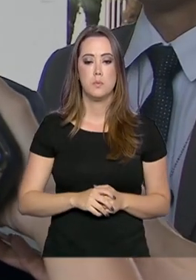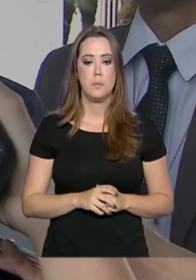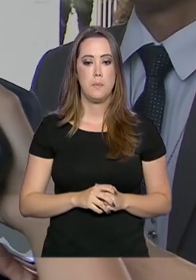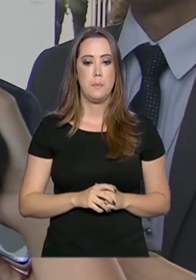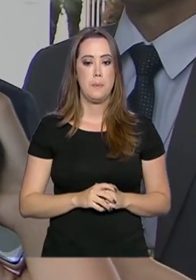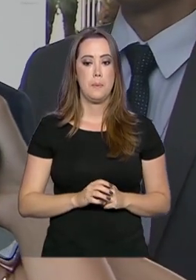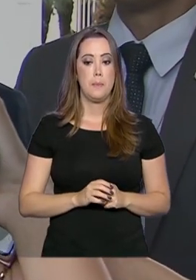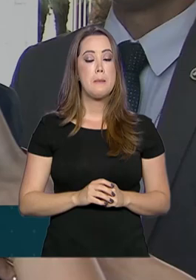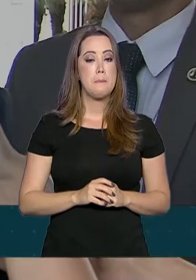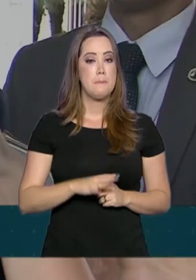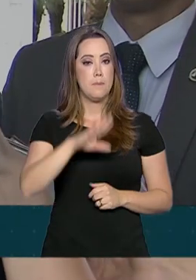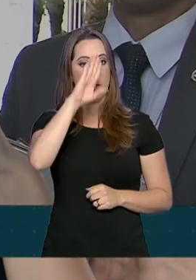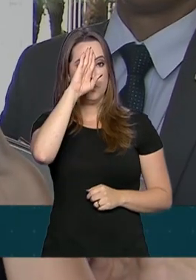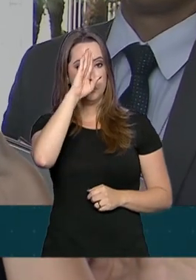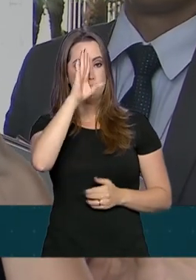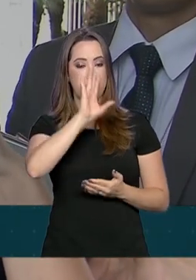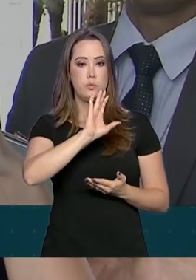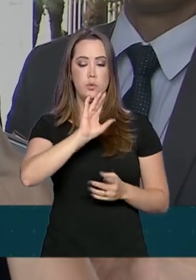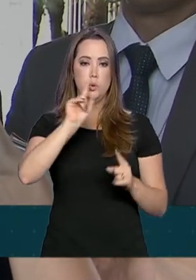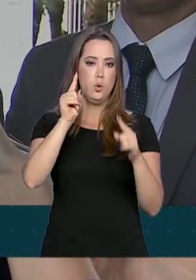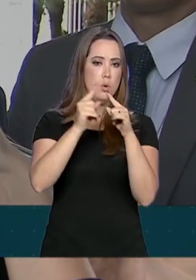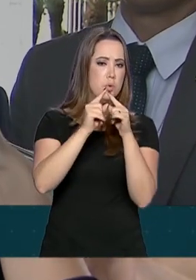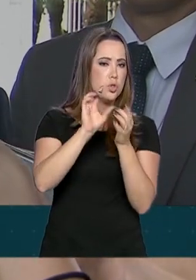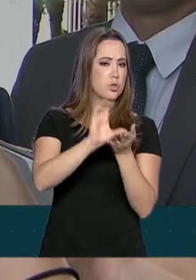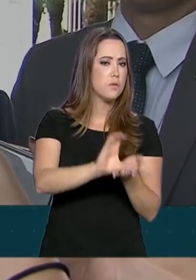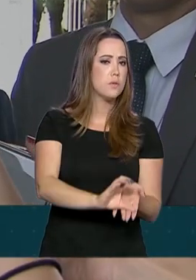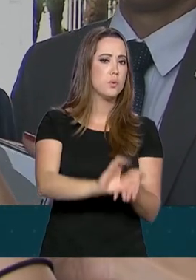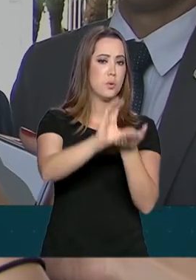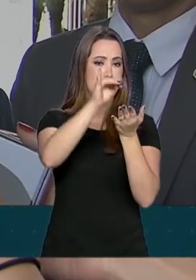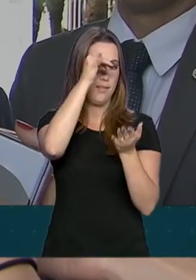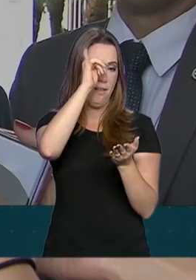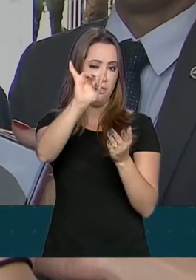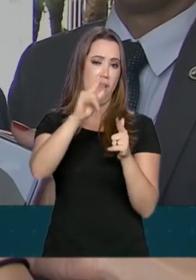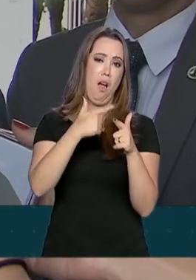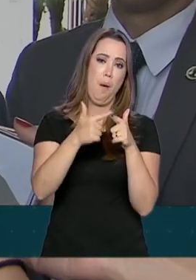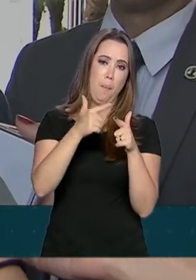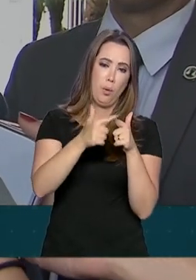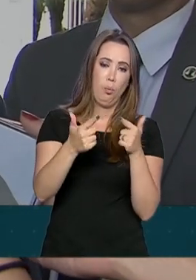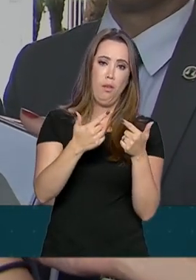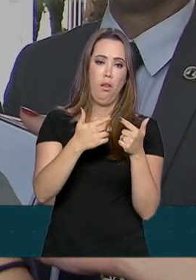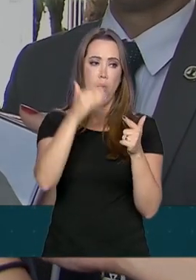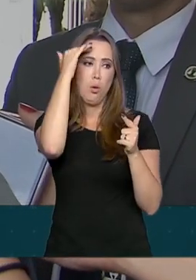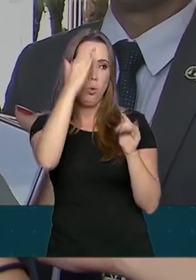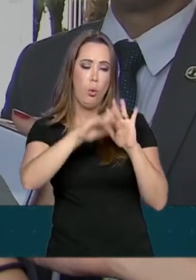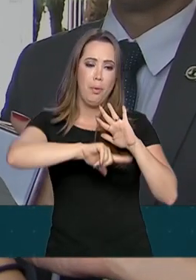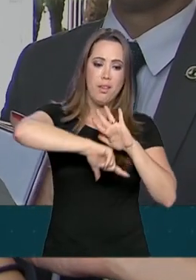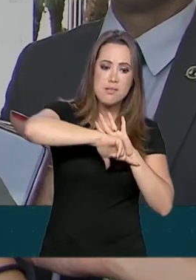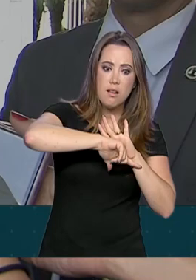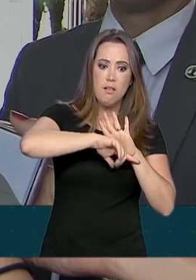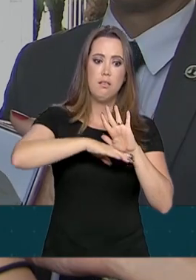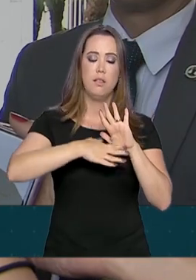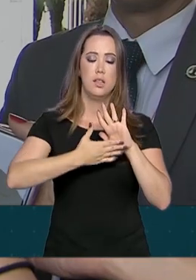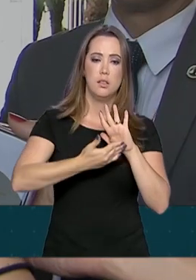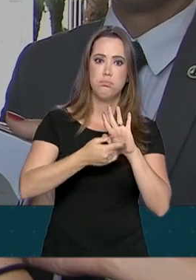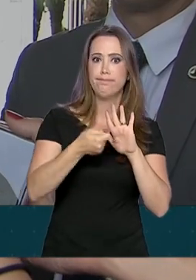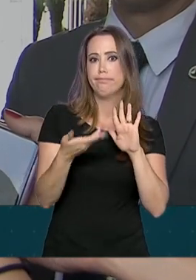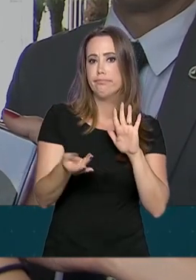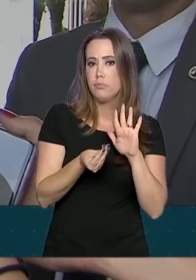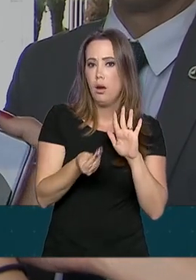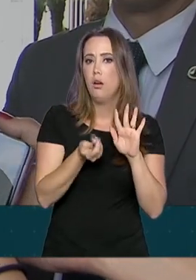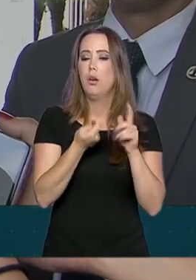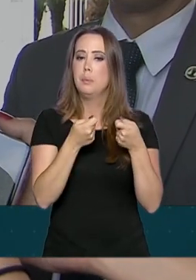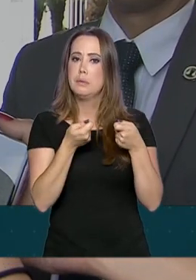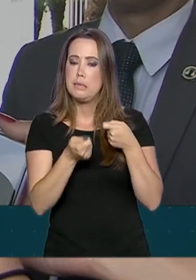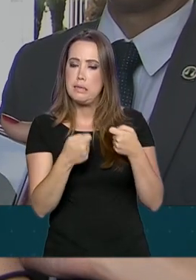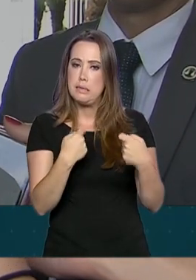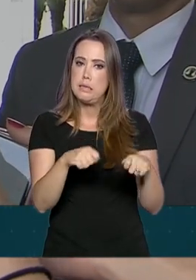A prioridade é o combate ao desmatamento, as ilegalidades. E o combate ao desmatamento, ele passa pela questão